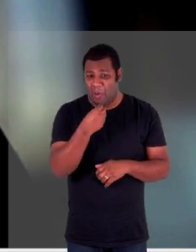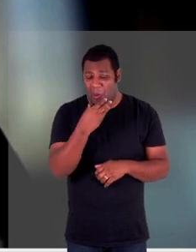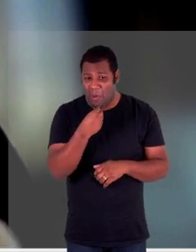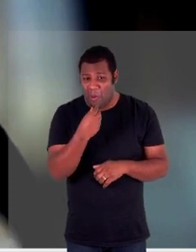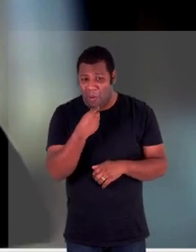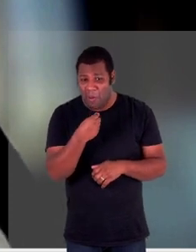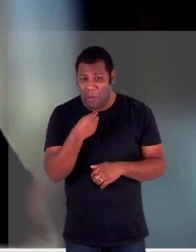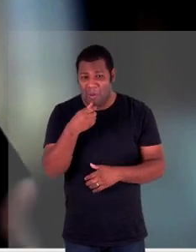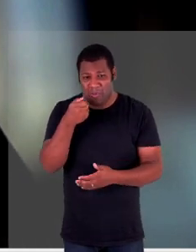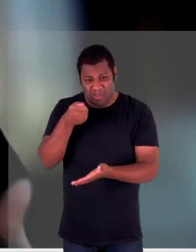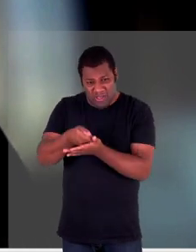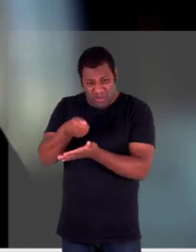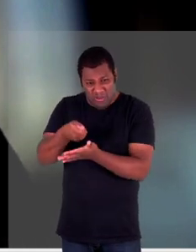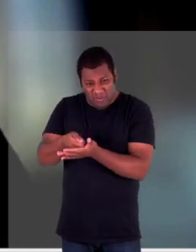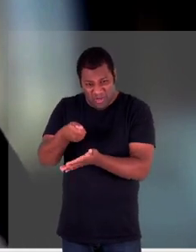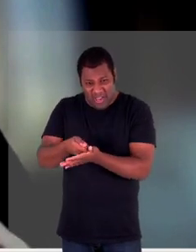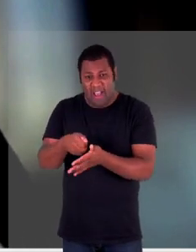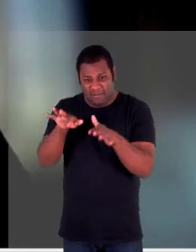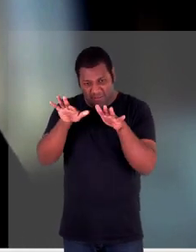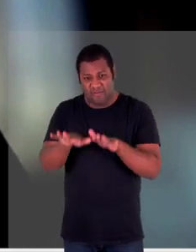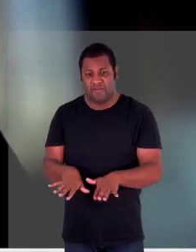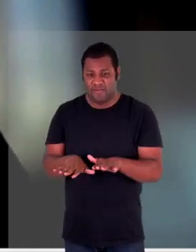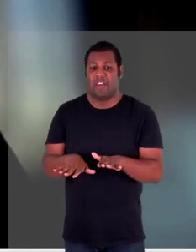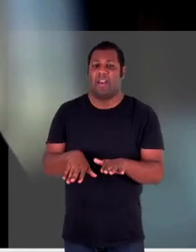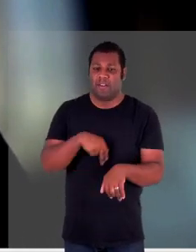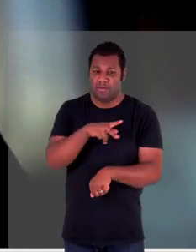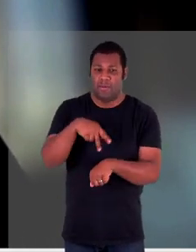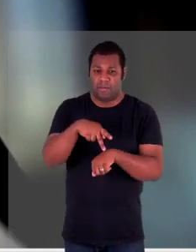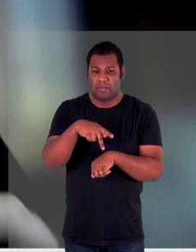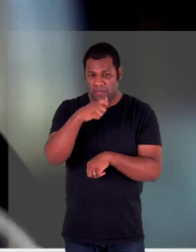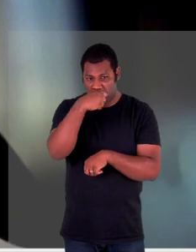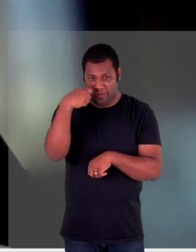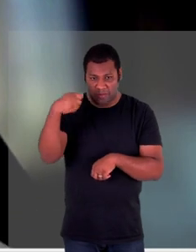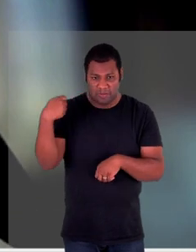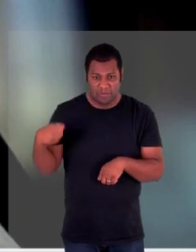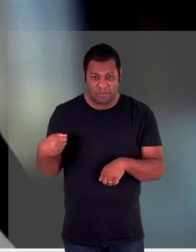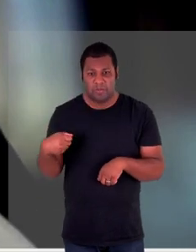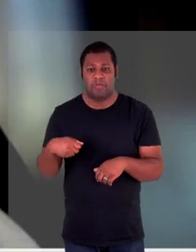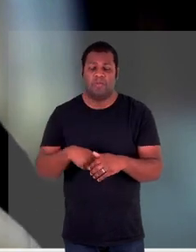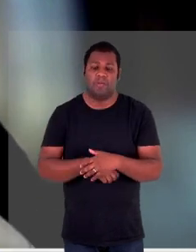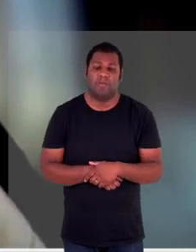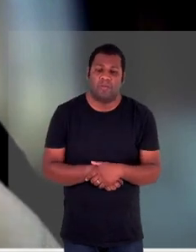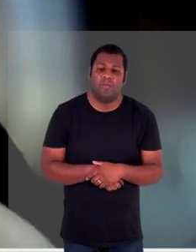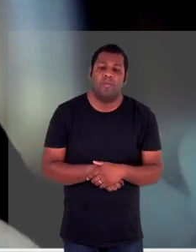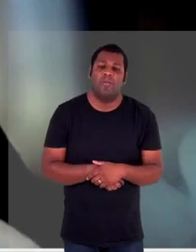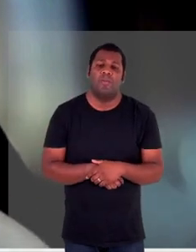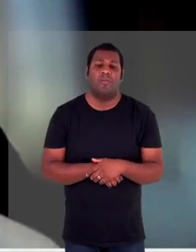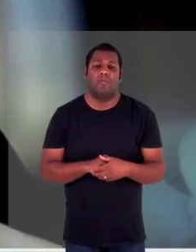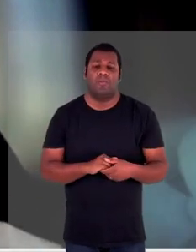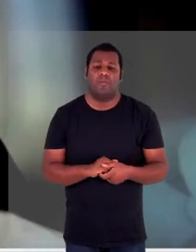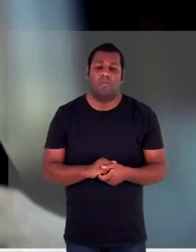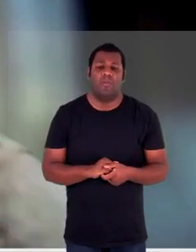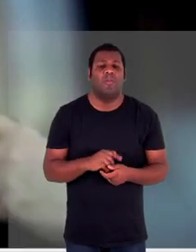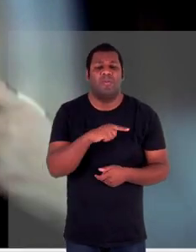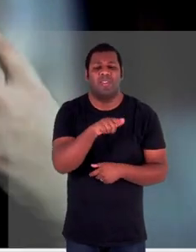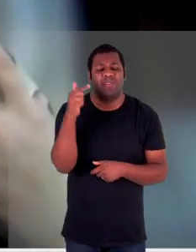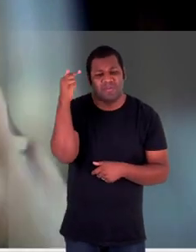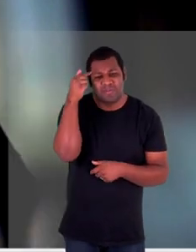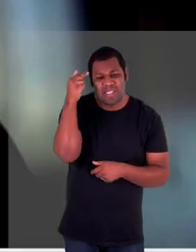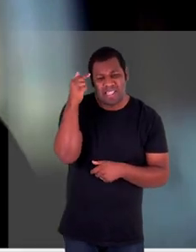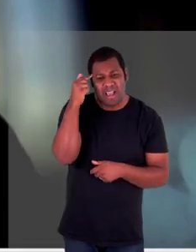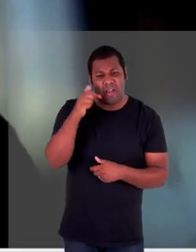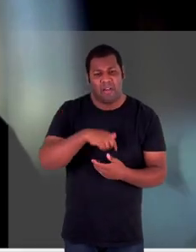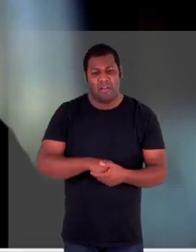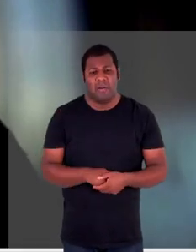especialmente os estrangeiros que não estão ali afetados pela lei marcial geralmente é o que a gente imagina quando você pensa